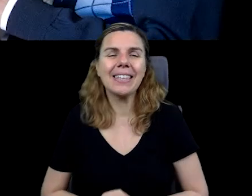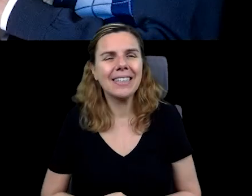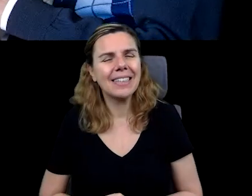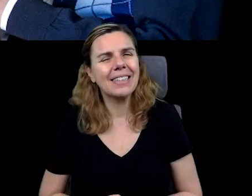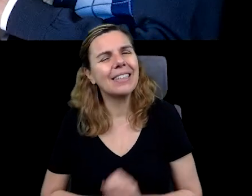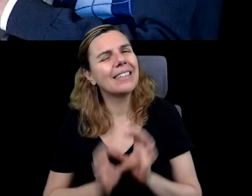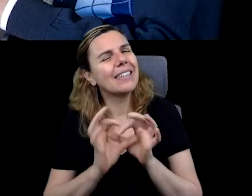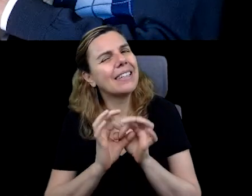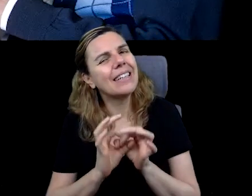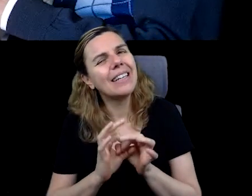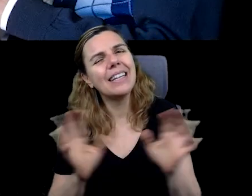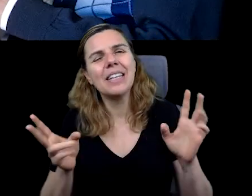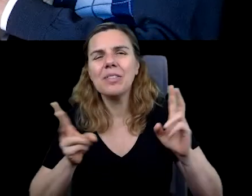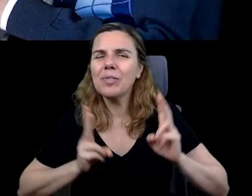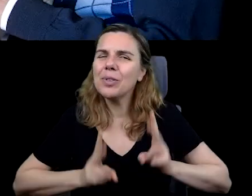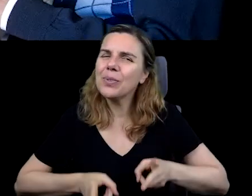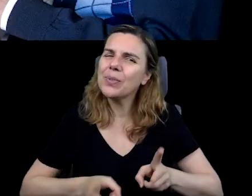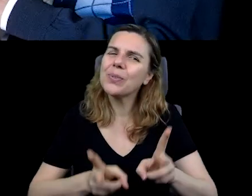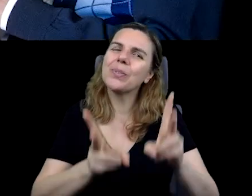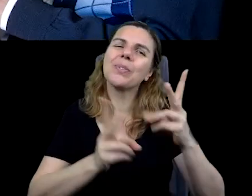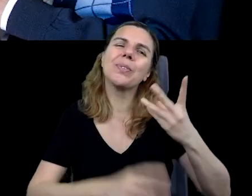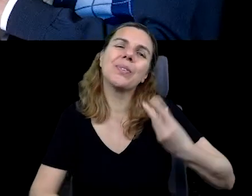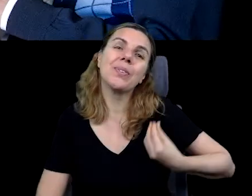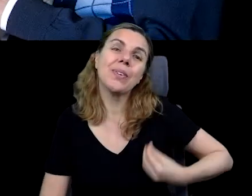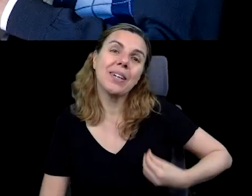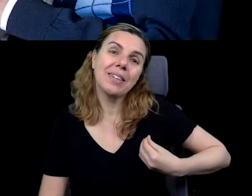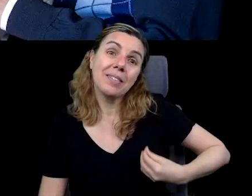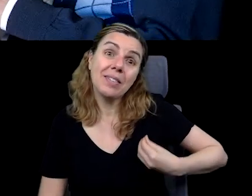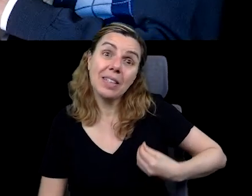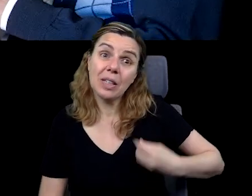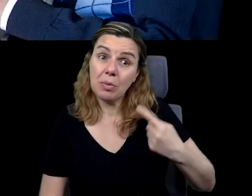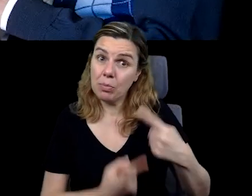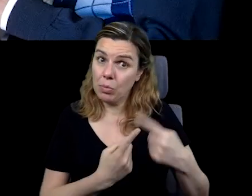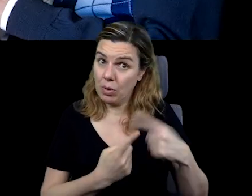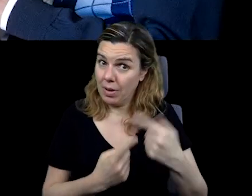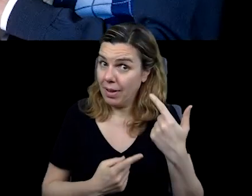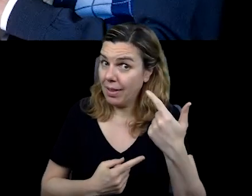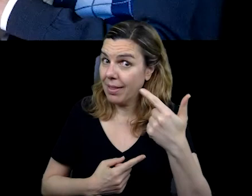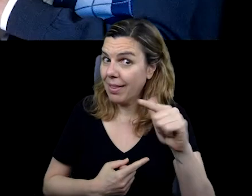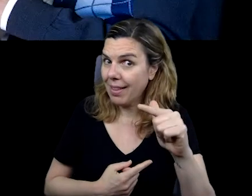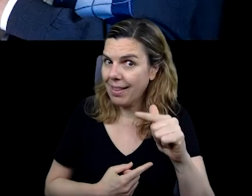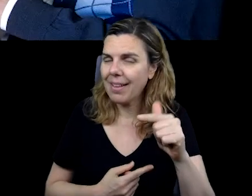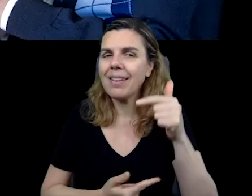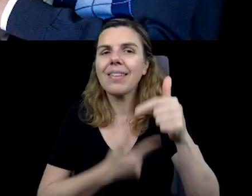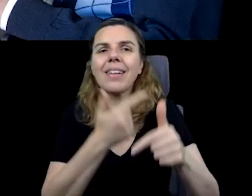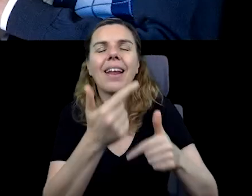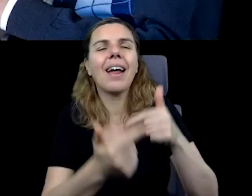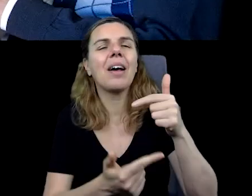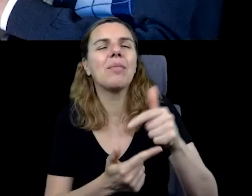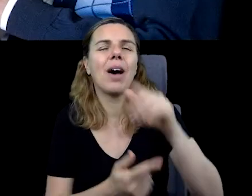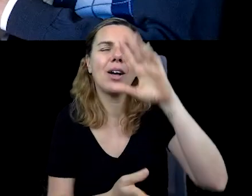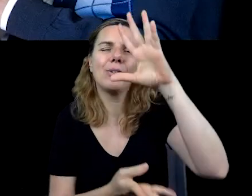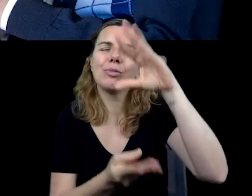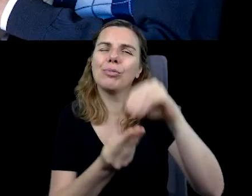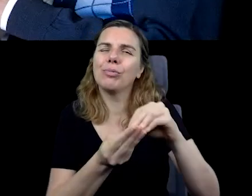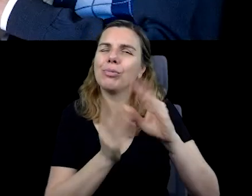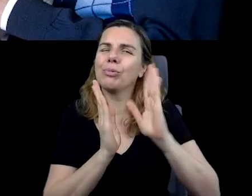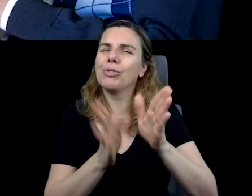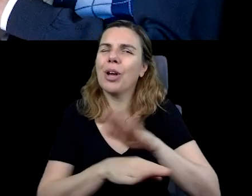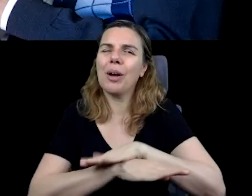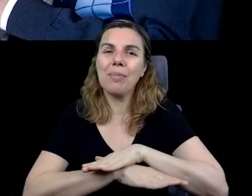Deixe que siga a viagem, pois sua missão aqui ele concluiu.